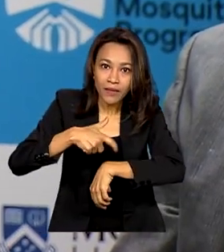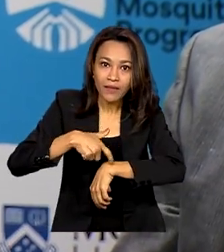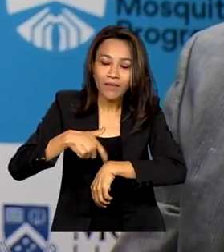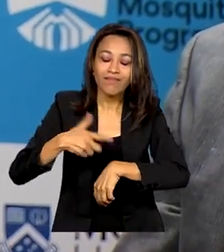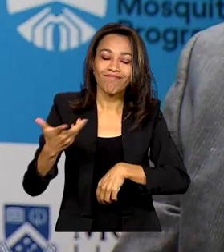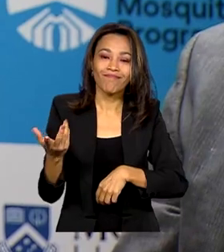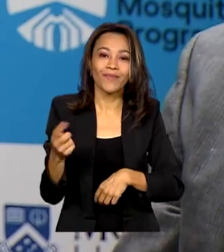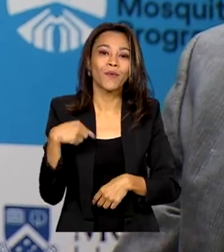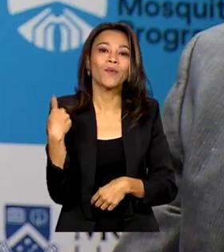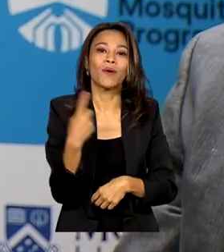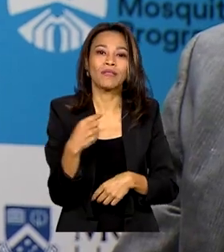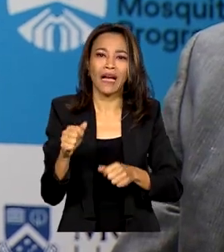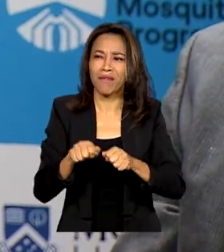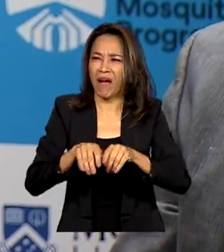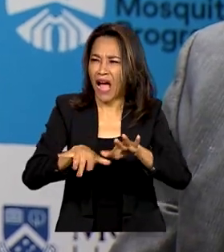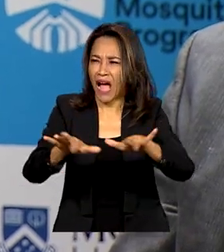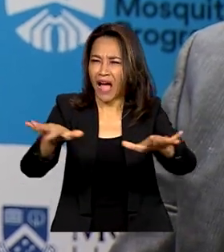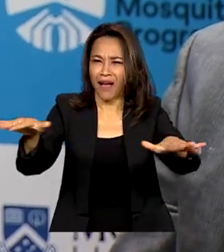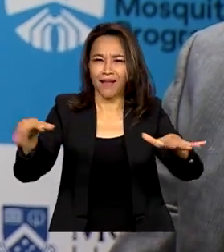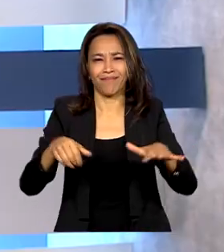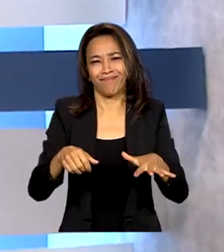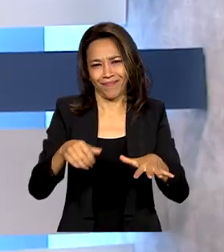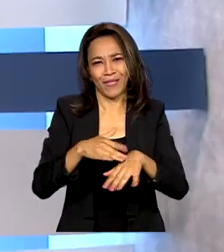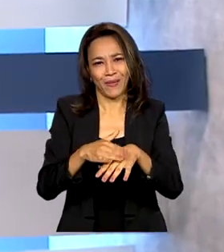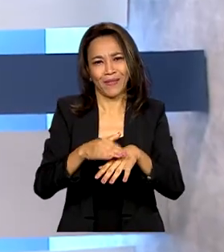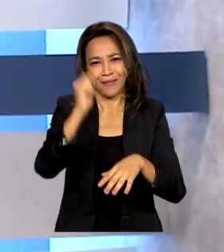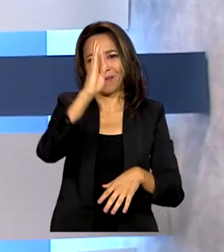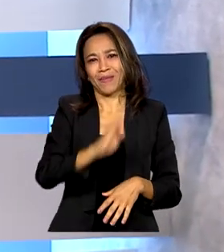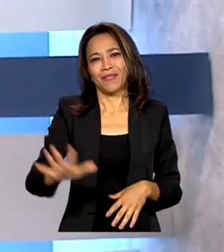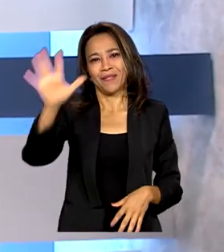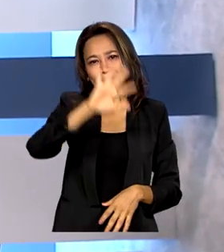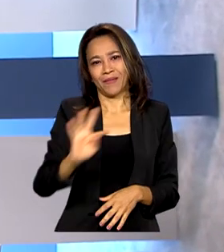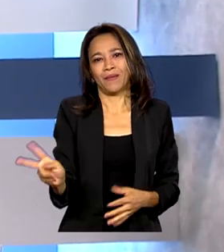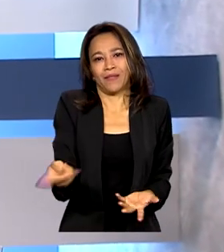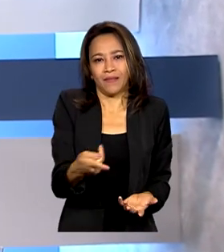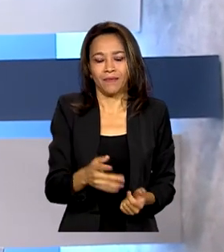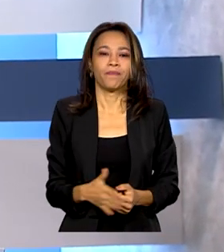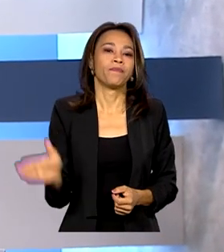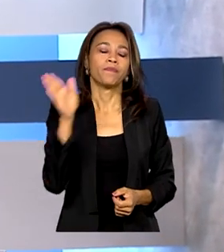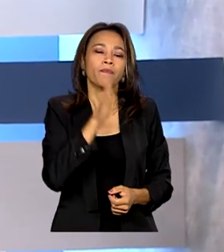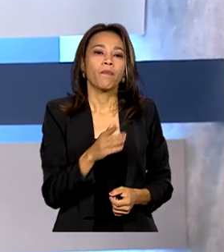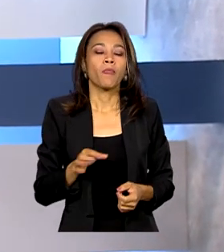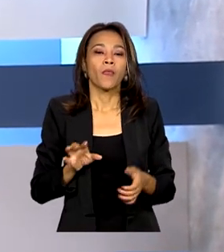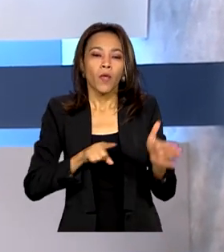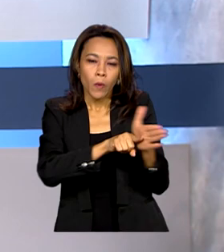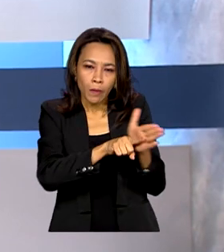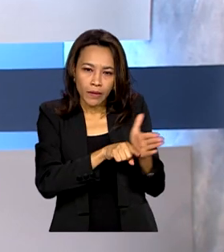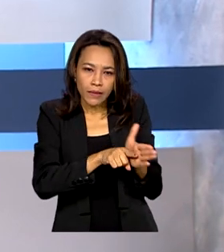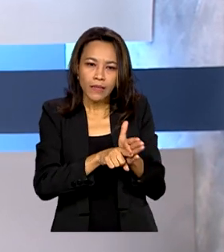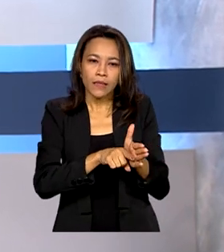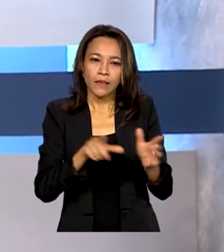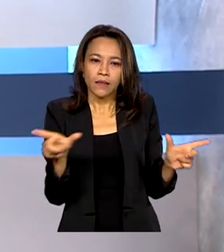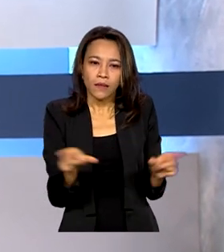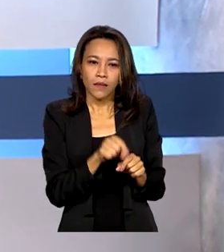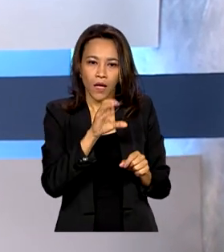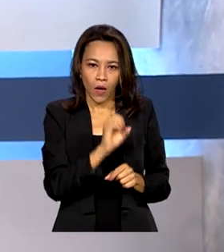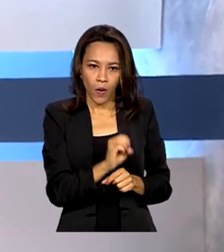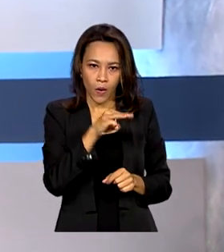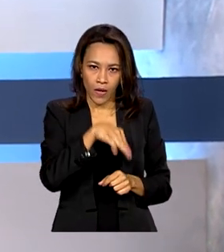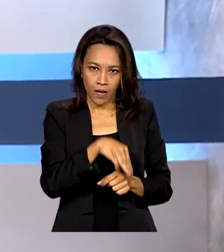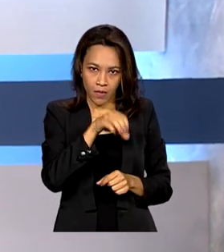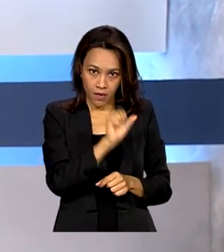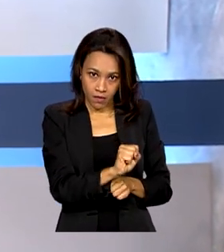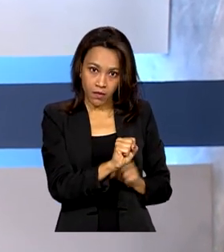enfrentando epidemias no Brasil. E uma pesquisa da Organização Mundial da Saúde mostrou que a